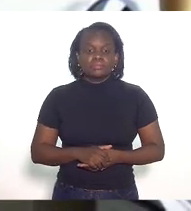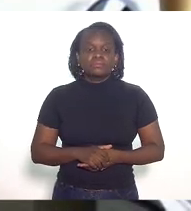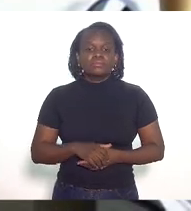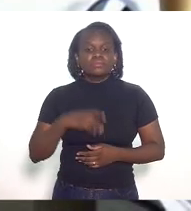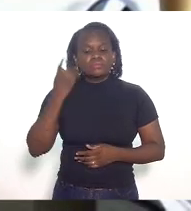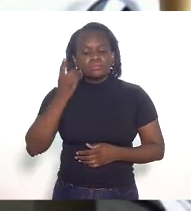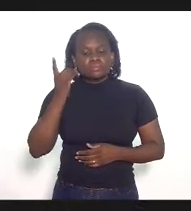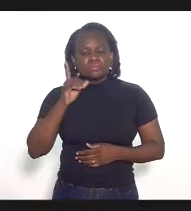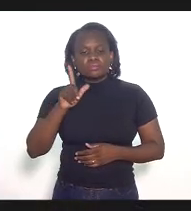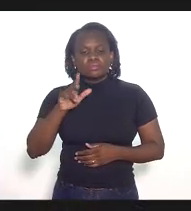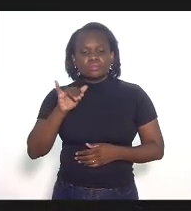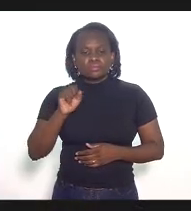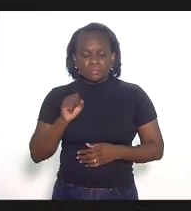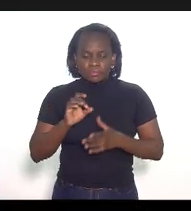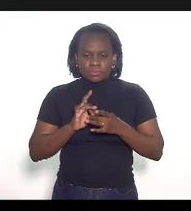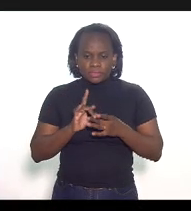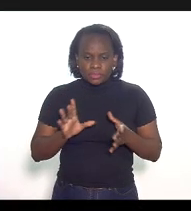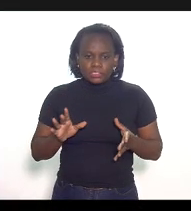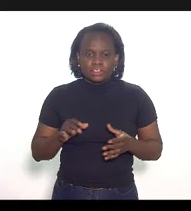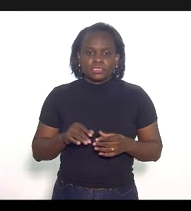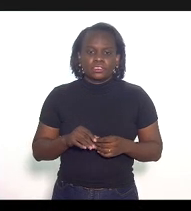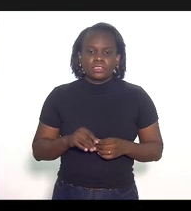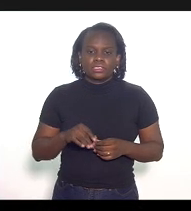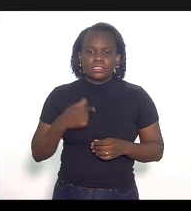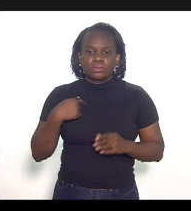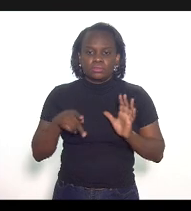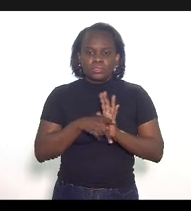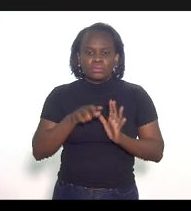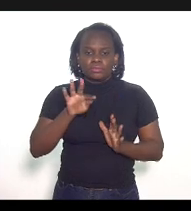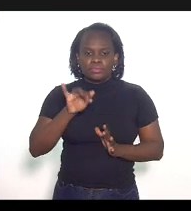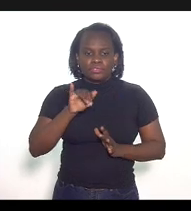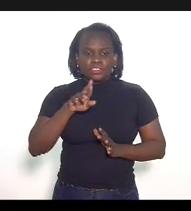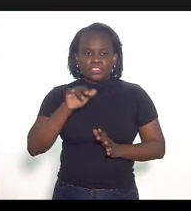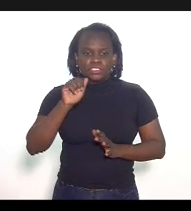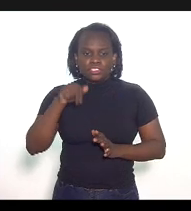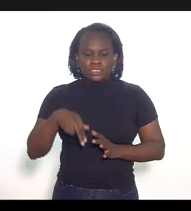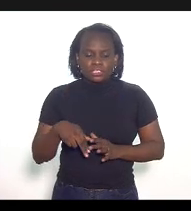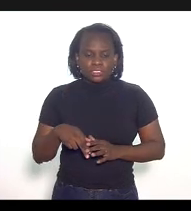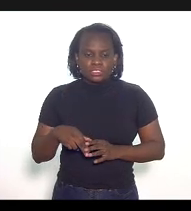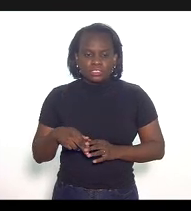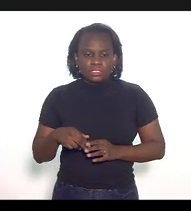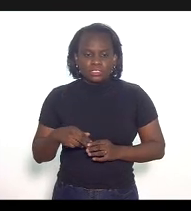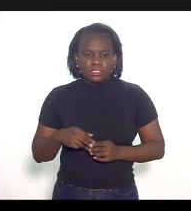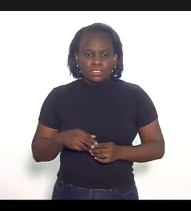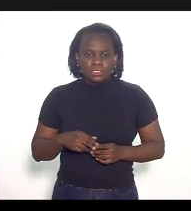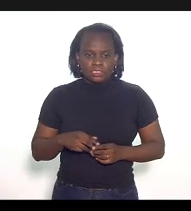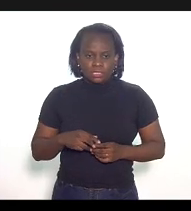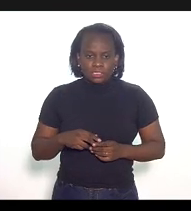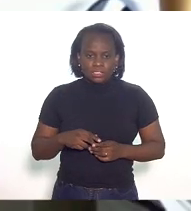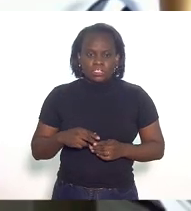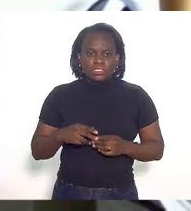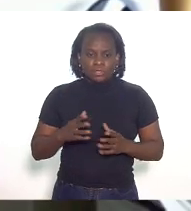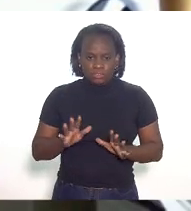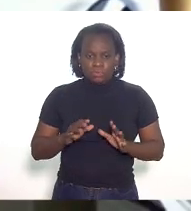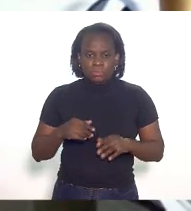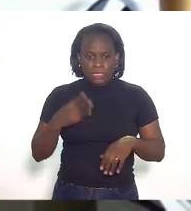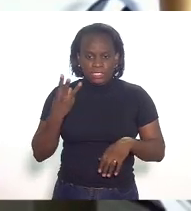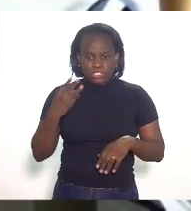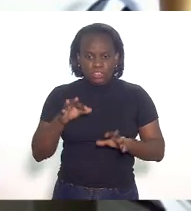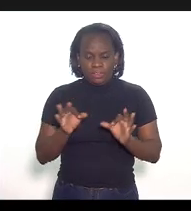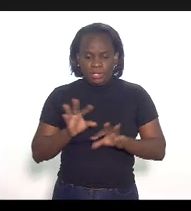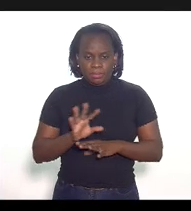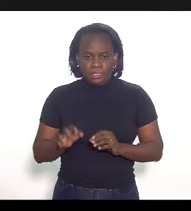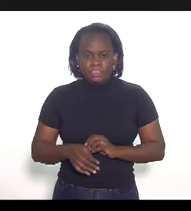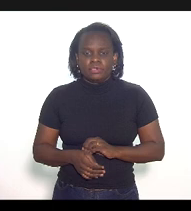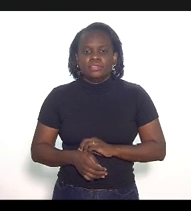deputado Luiz Paulo se você me permite Fernando aqui da Fijão falando olha só eu vou estou dando a palavra mas três horas vai terminar